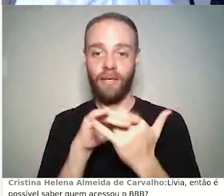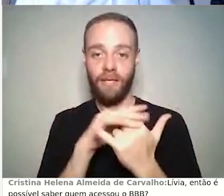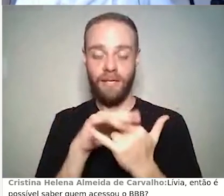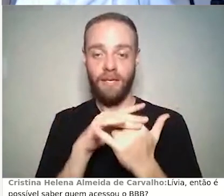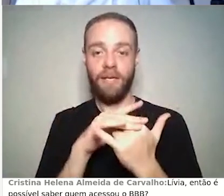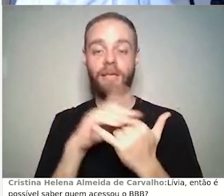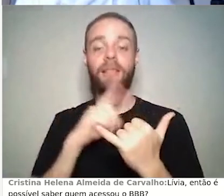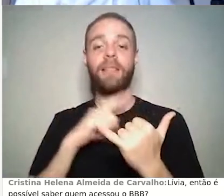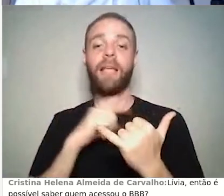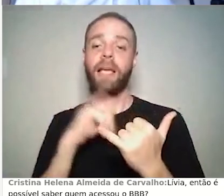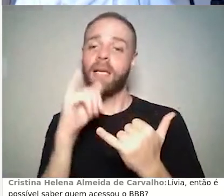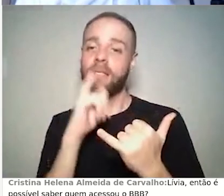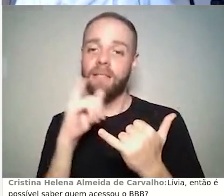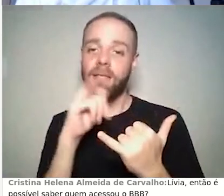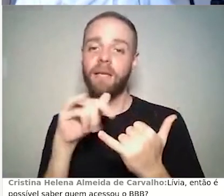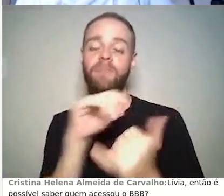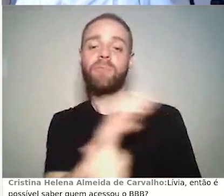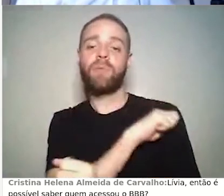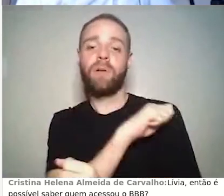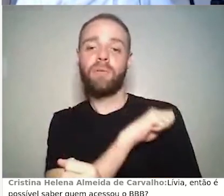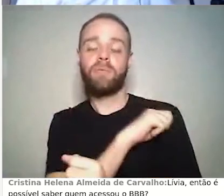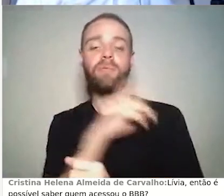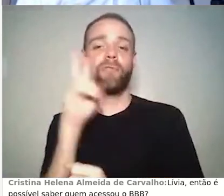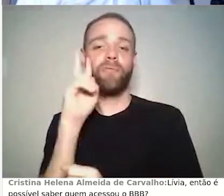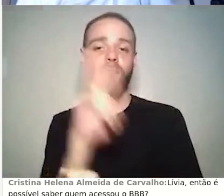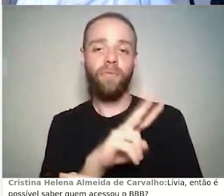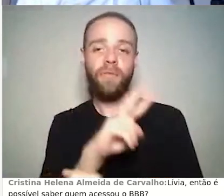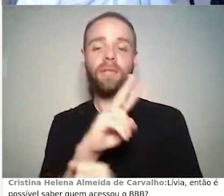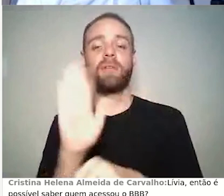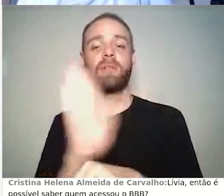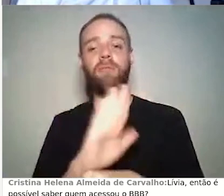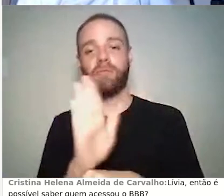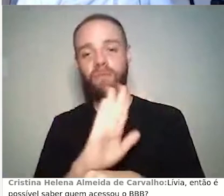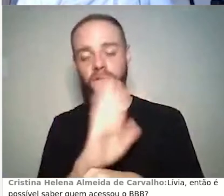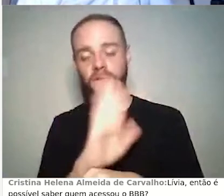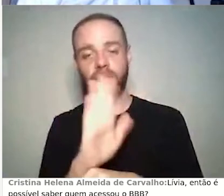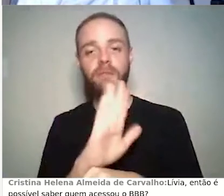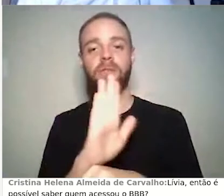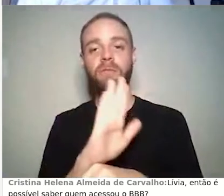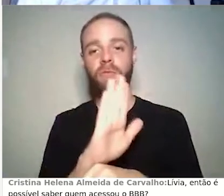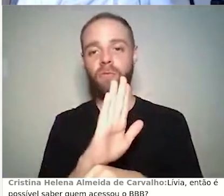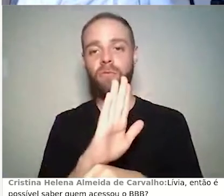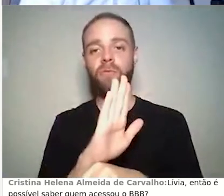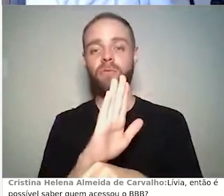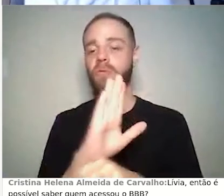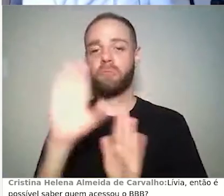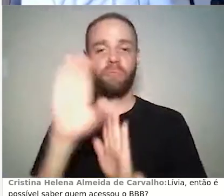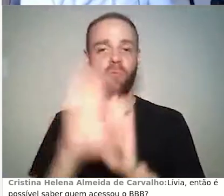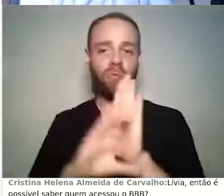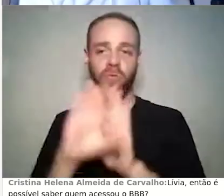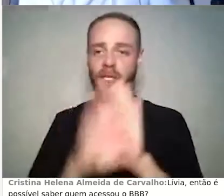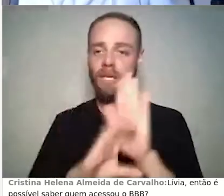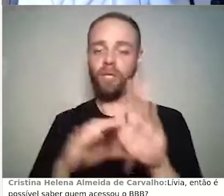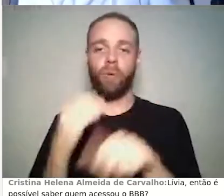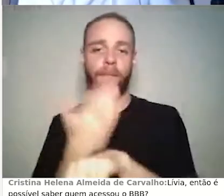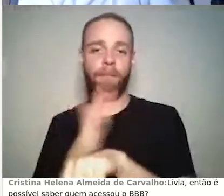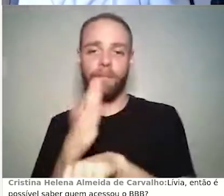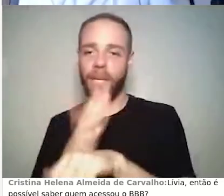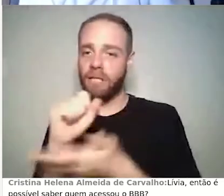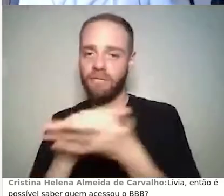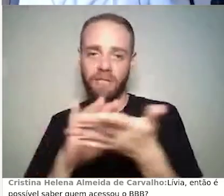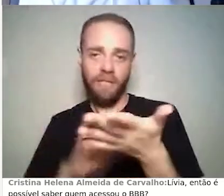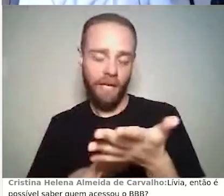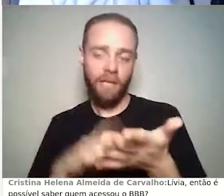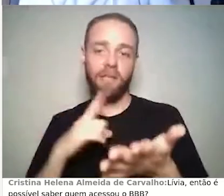exemplo de que o aluno assistiu e que esse vídeo foi aplicado em algum conceito, alguma prática, ter a